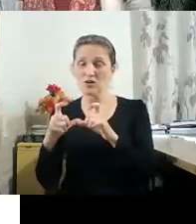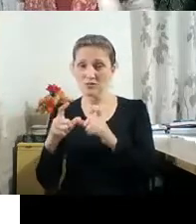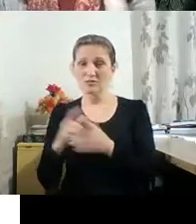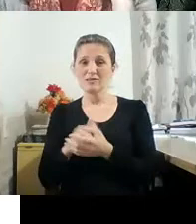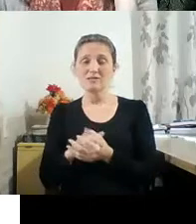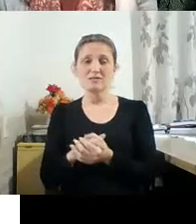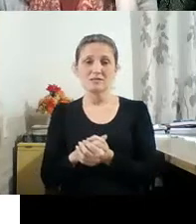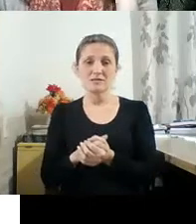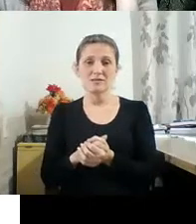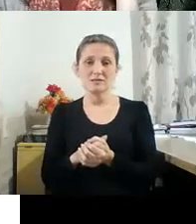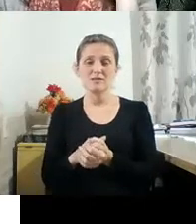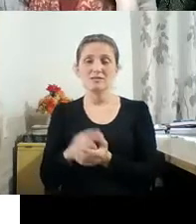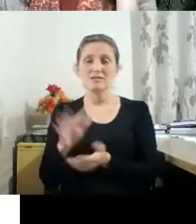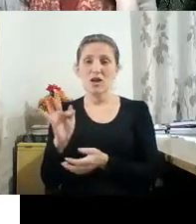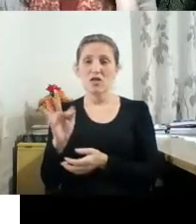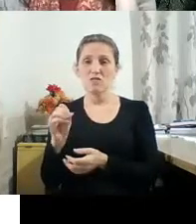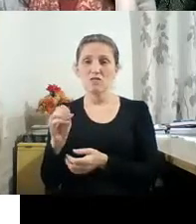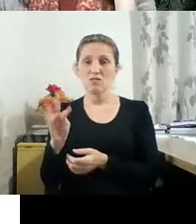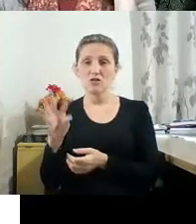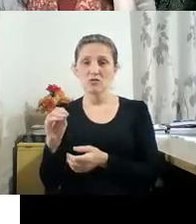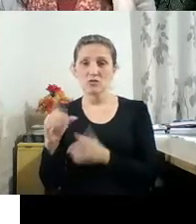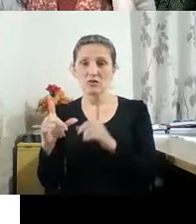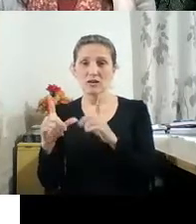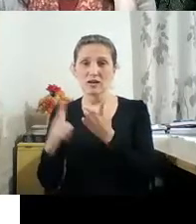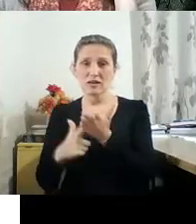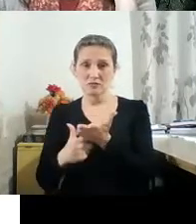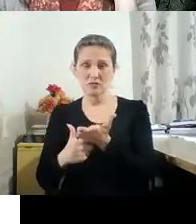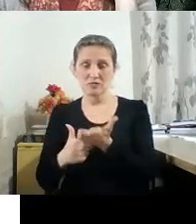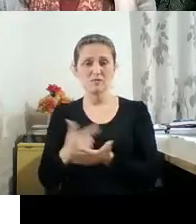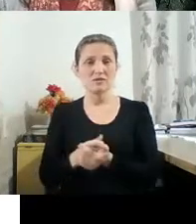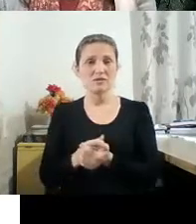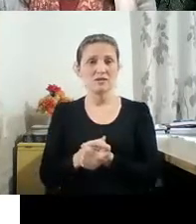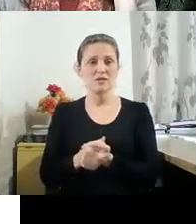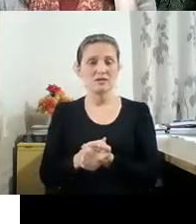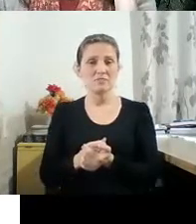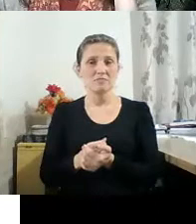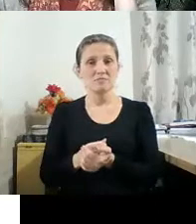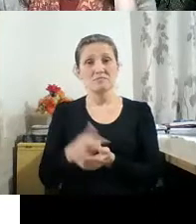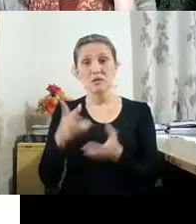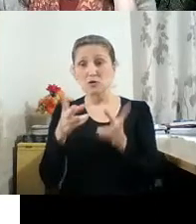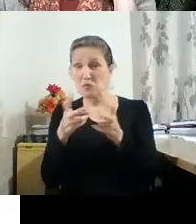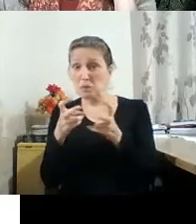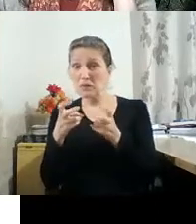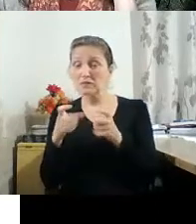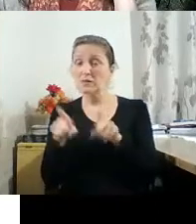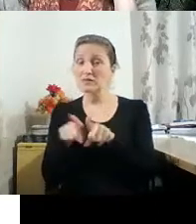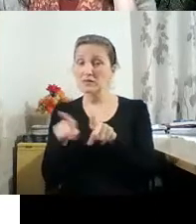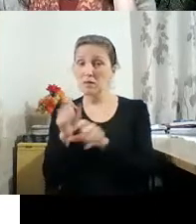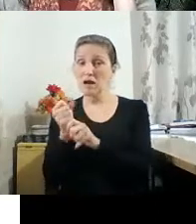Ela fez com finalidades botânicas. E a gente vai ver que nos anos 60, em